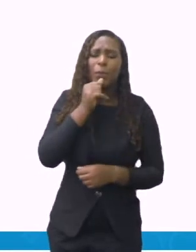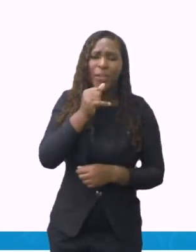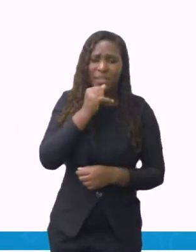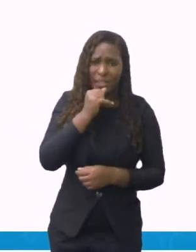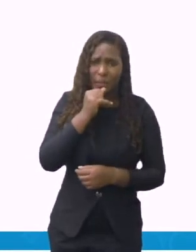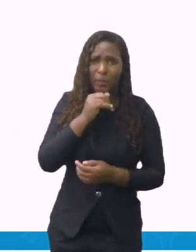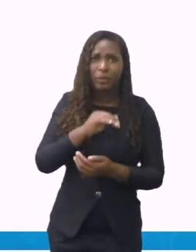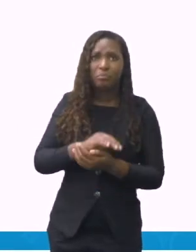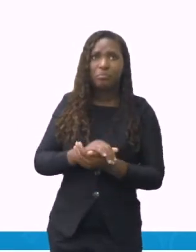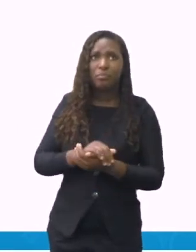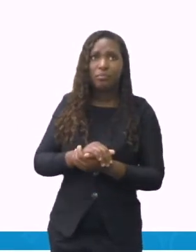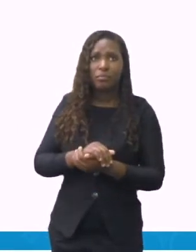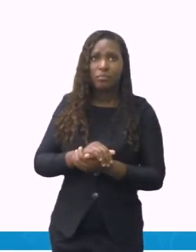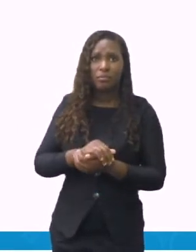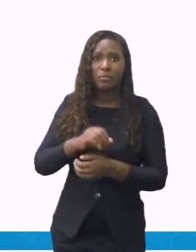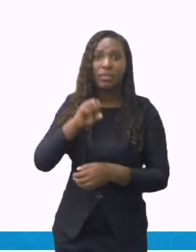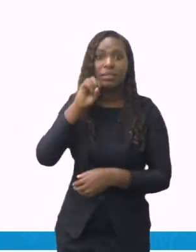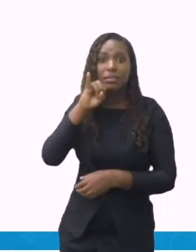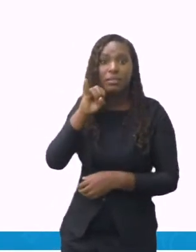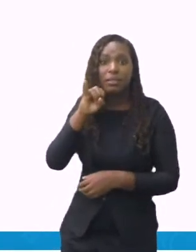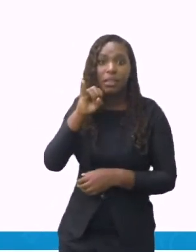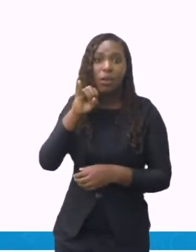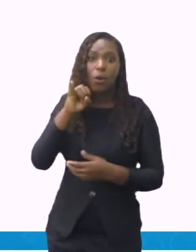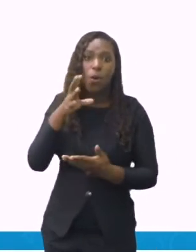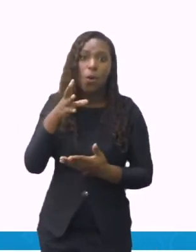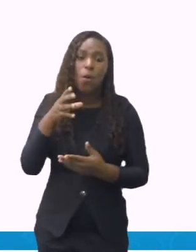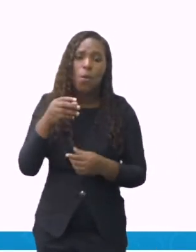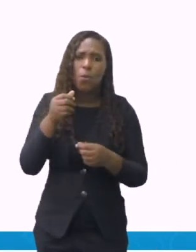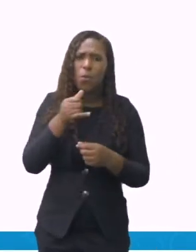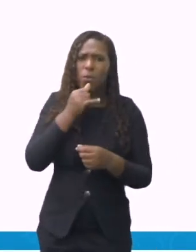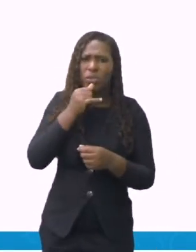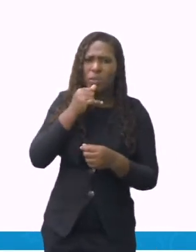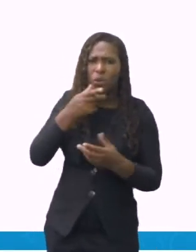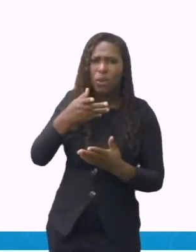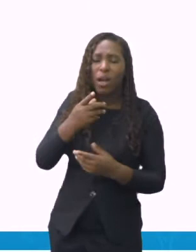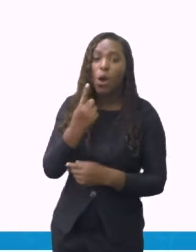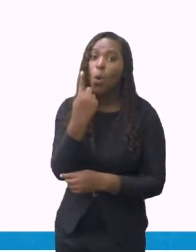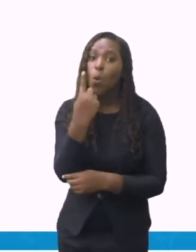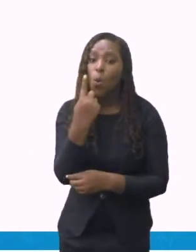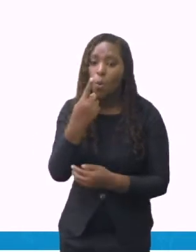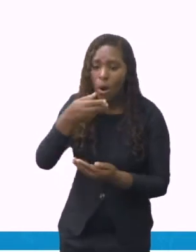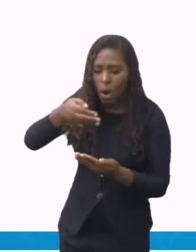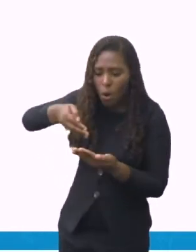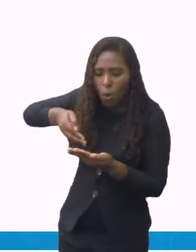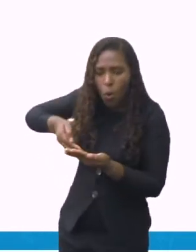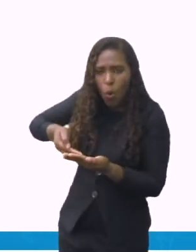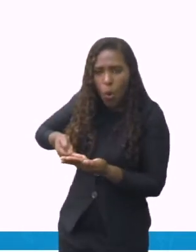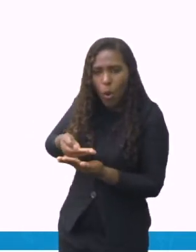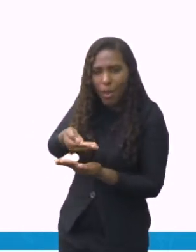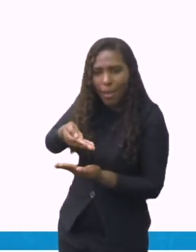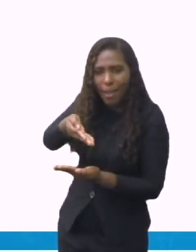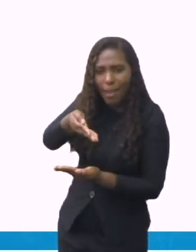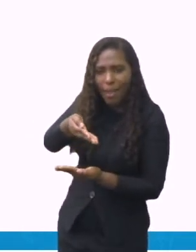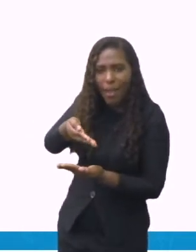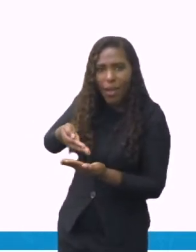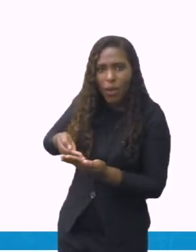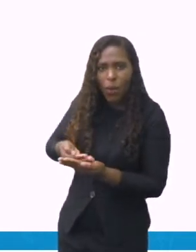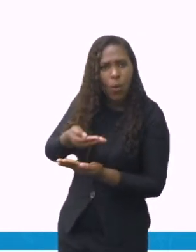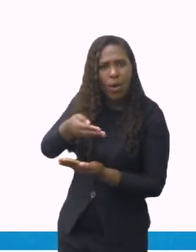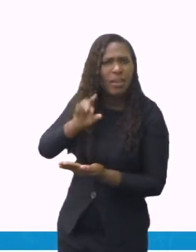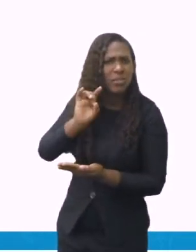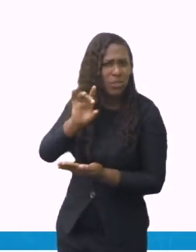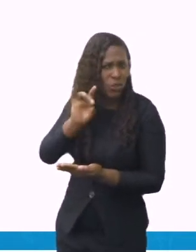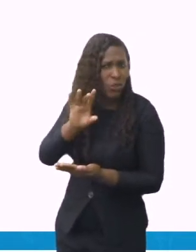colher, somente uma colher de fermento? Eu preciso colocar que é uma colher pequena, porque a quantidade de fermento é